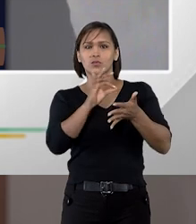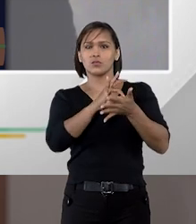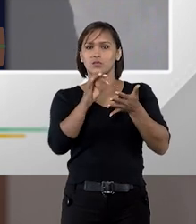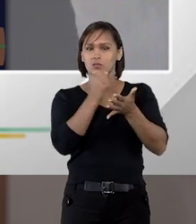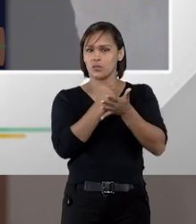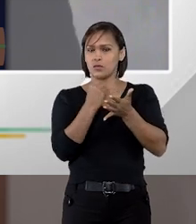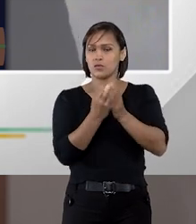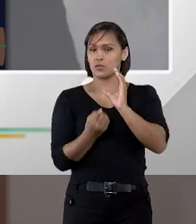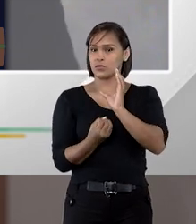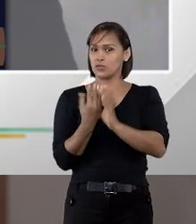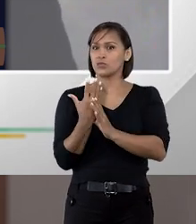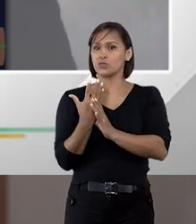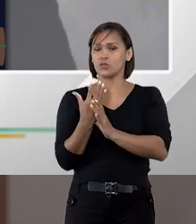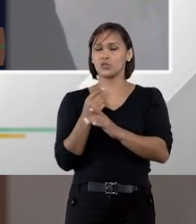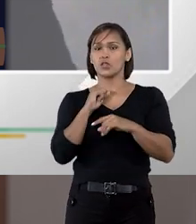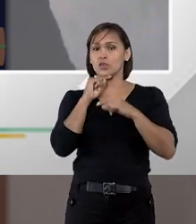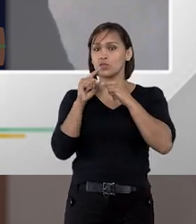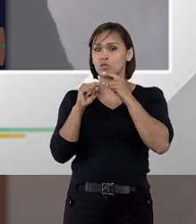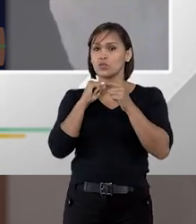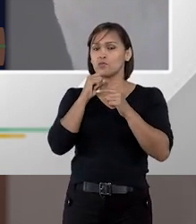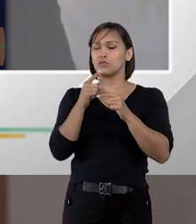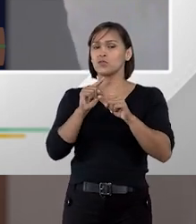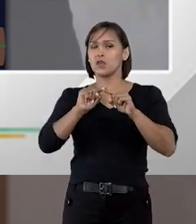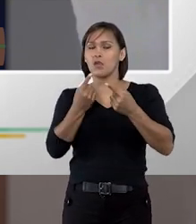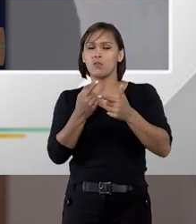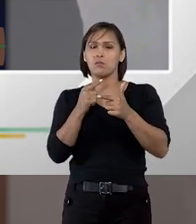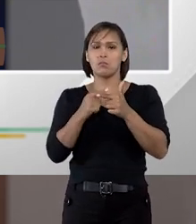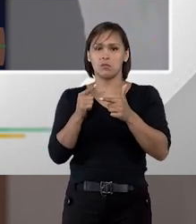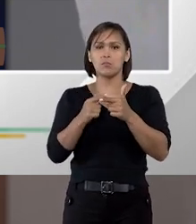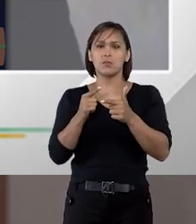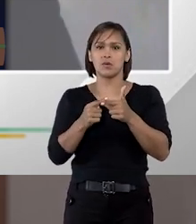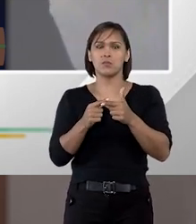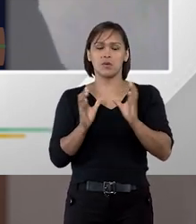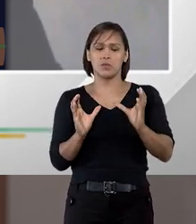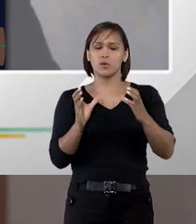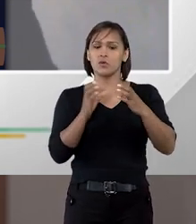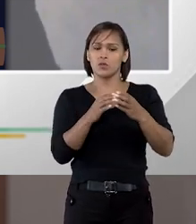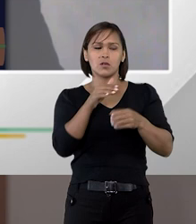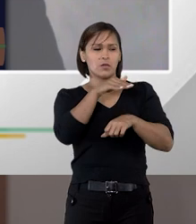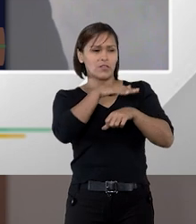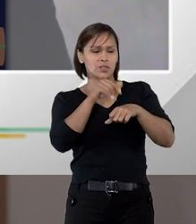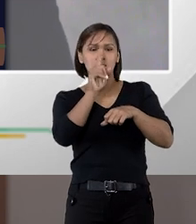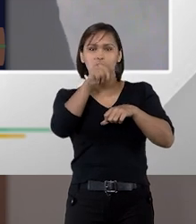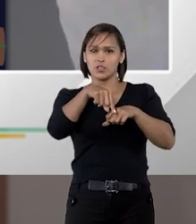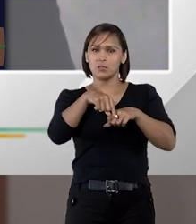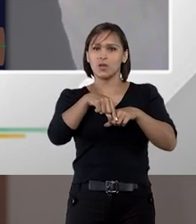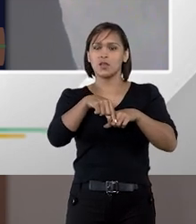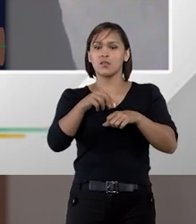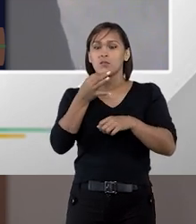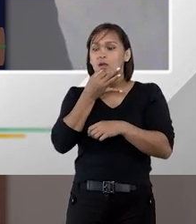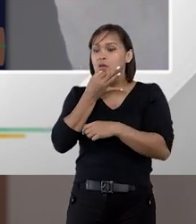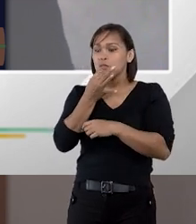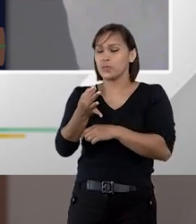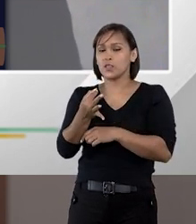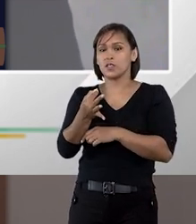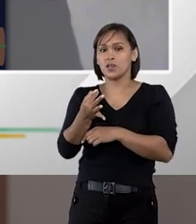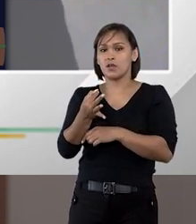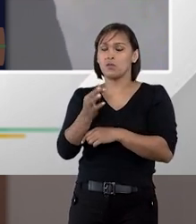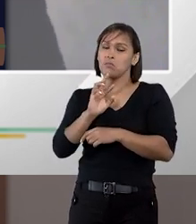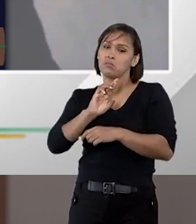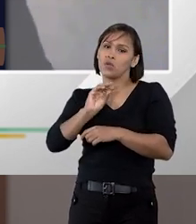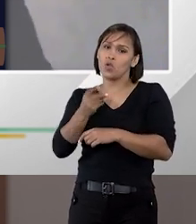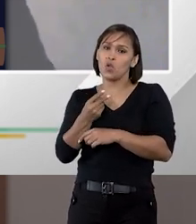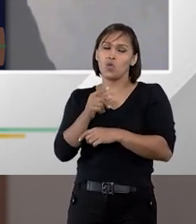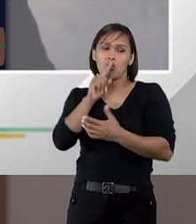e surgindo alguma dúvida ou algum problema o comitê vai ser chamado seja para dar uma opinião